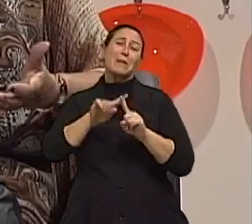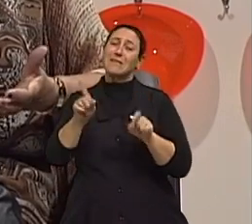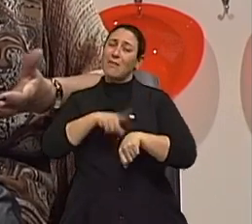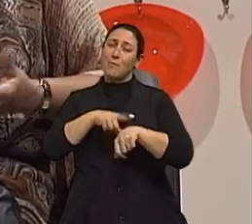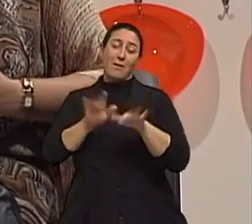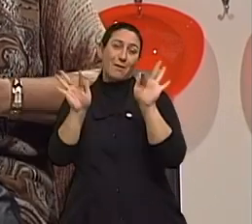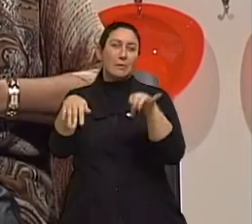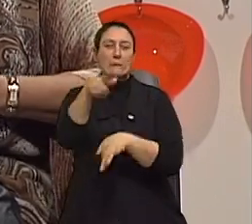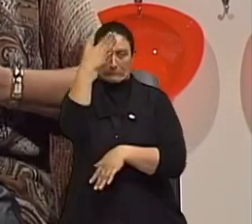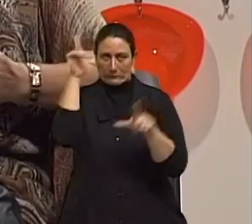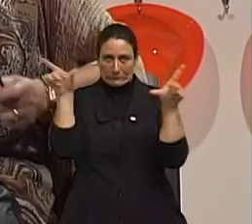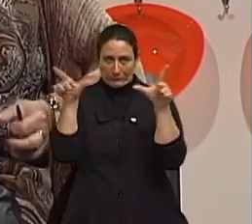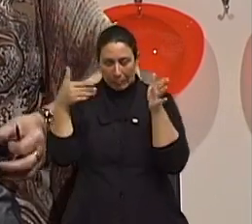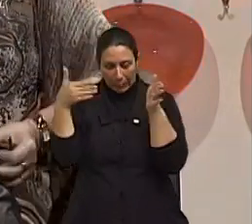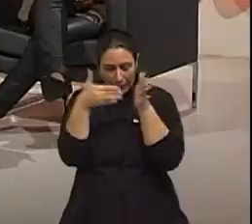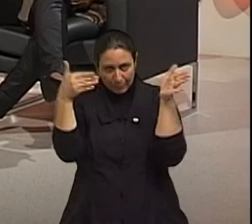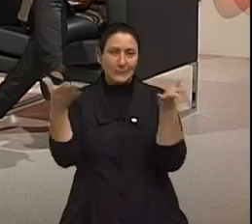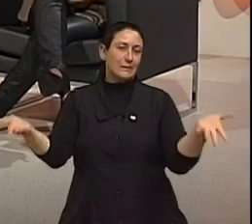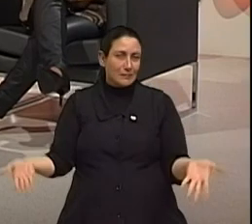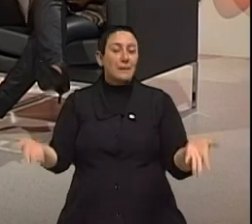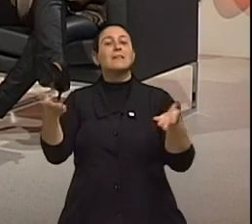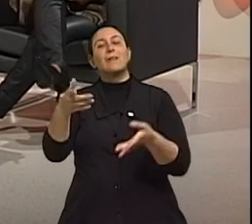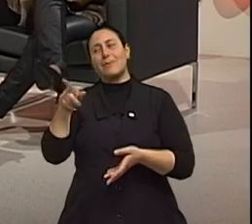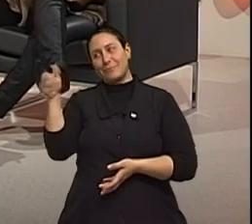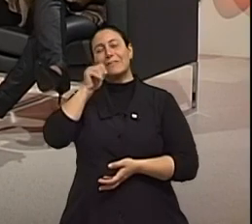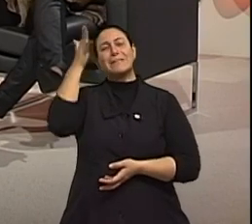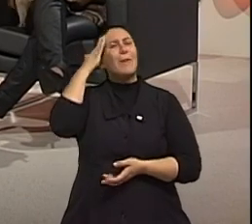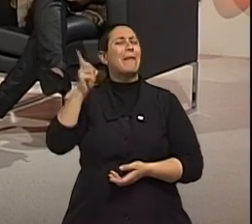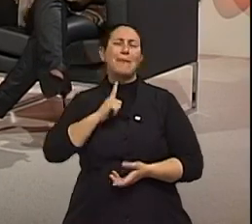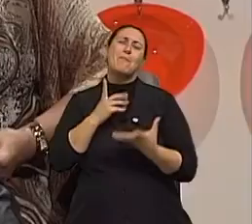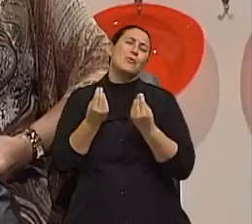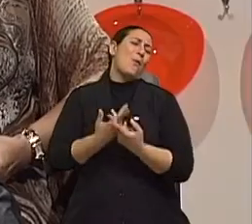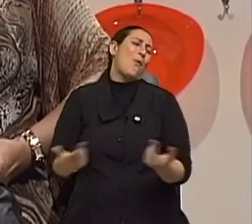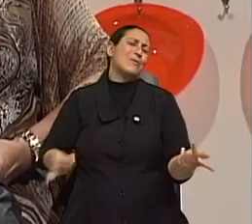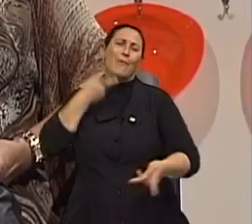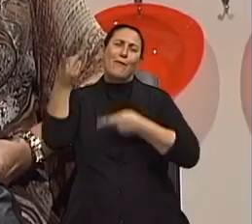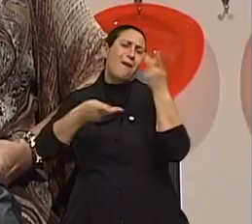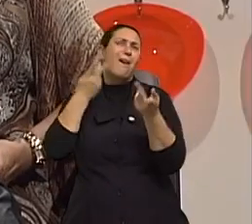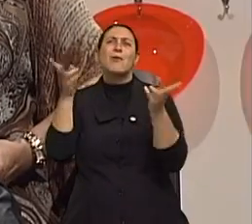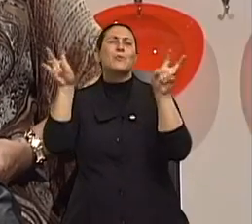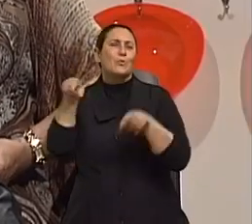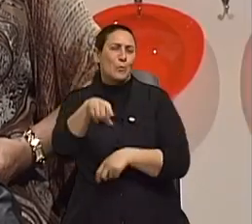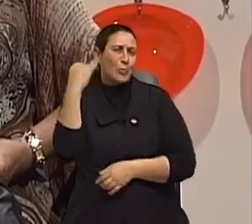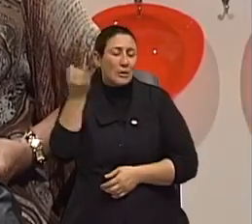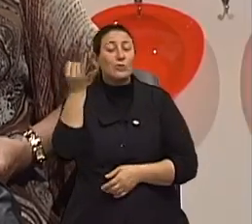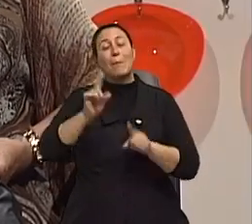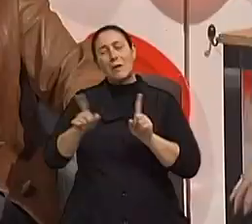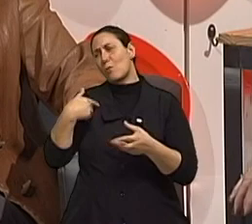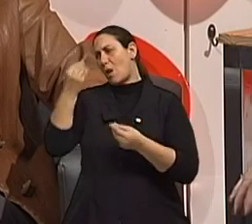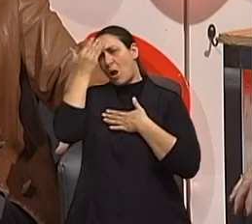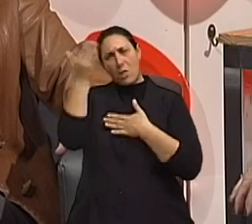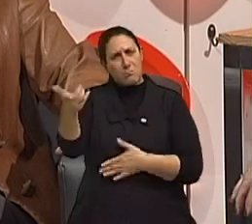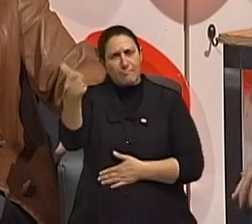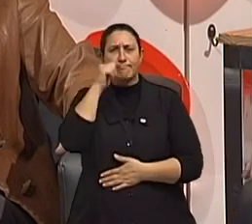esgotado, televisão é isto, a doutora vai nos entender. Nós tínhamos muito mais o que falar, com certeza. Mas doutora, eu quero lhe agradecer a